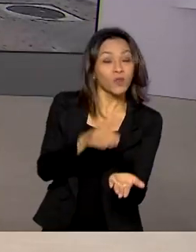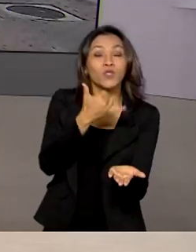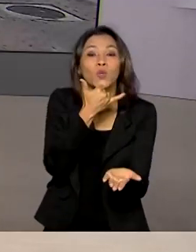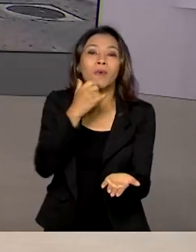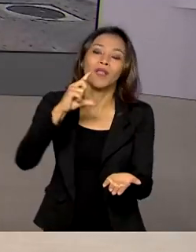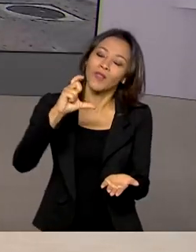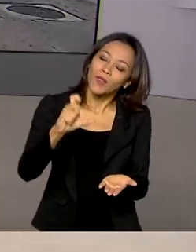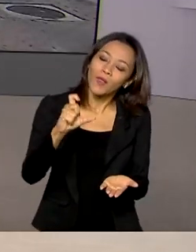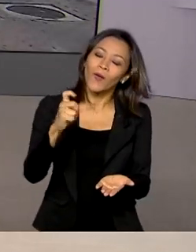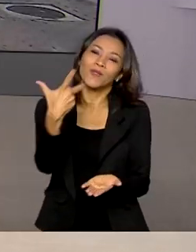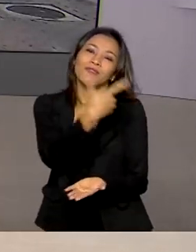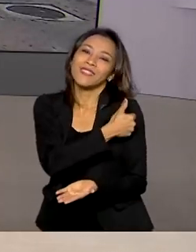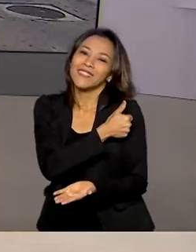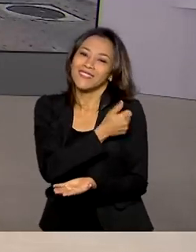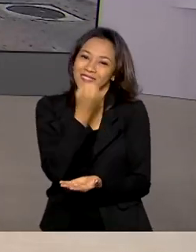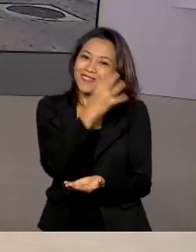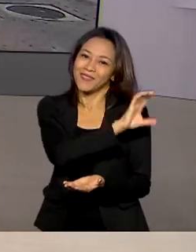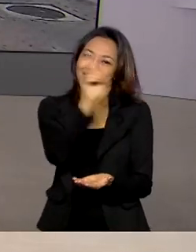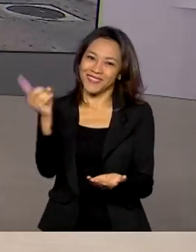perdão, desse novo lote? Bom dia.